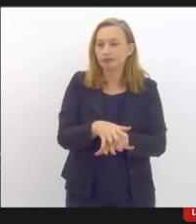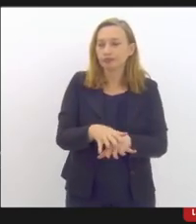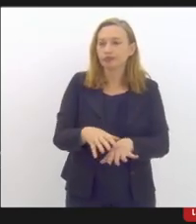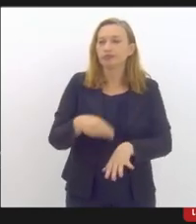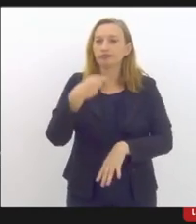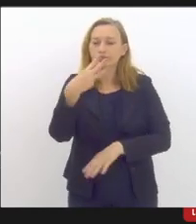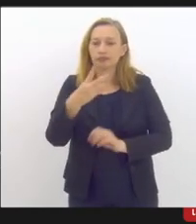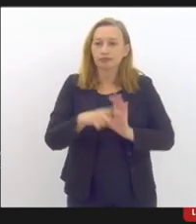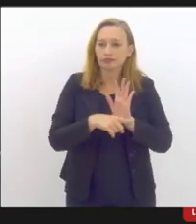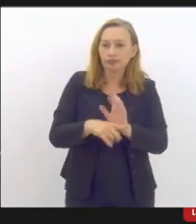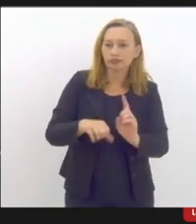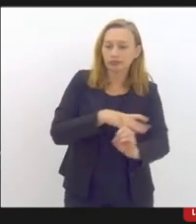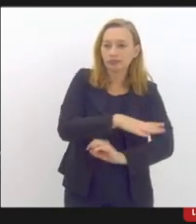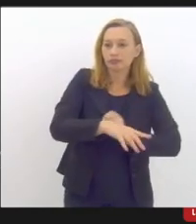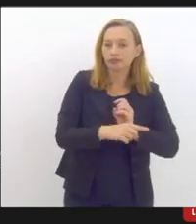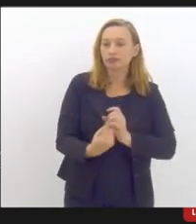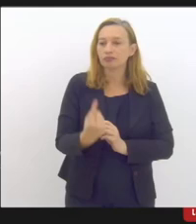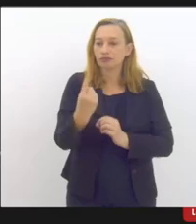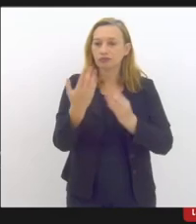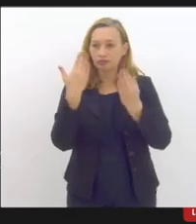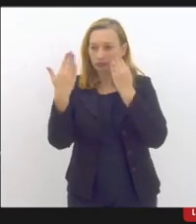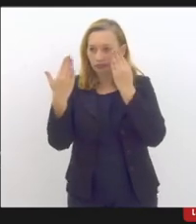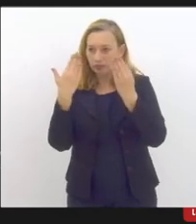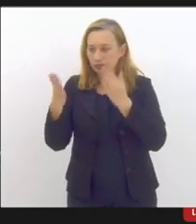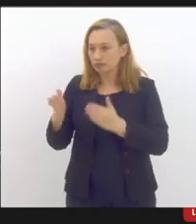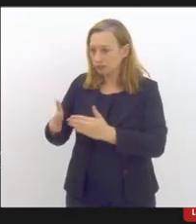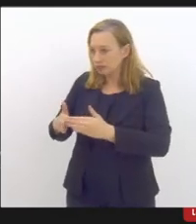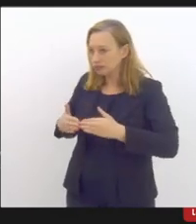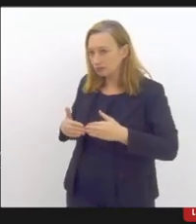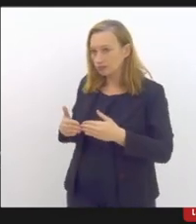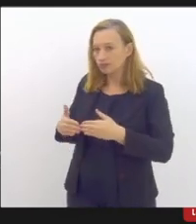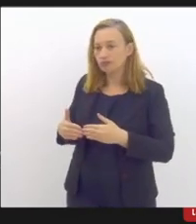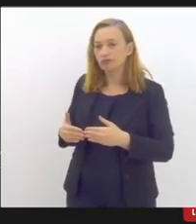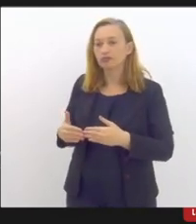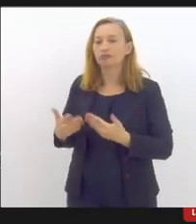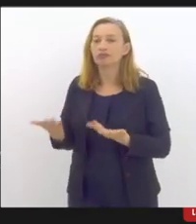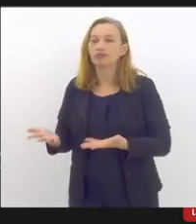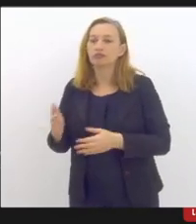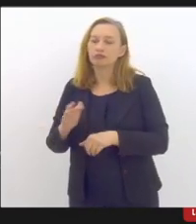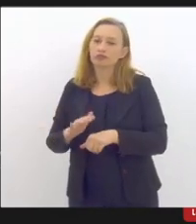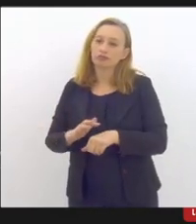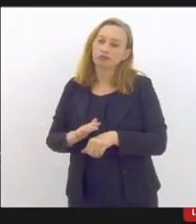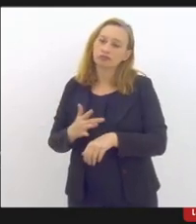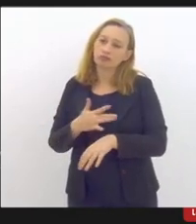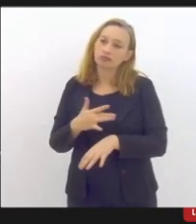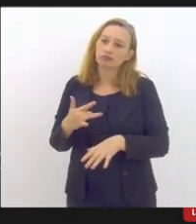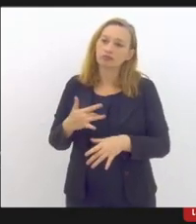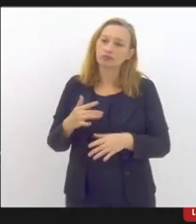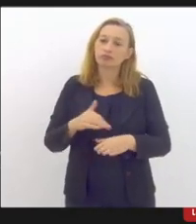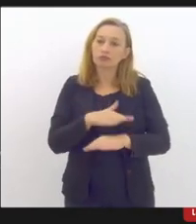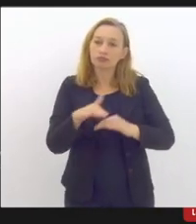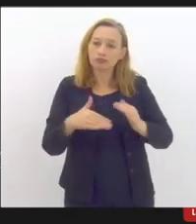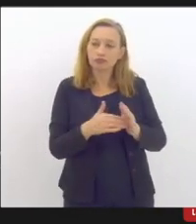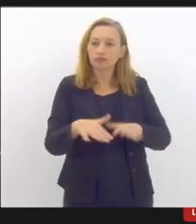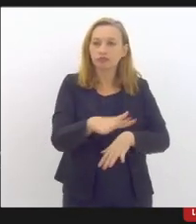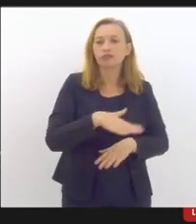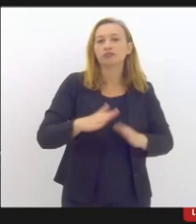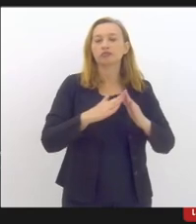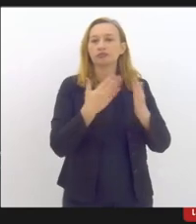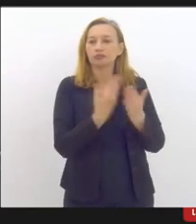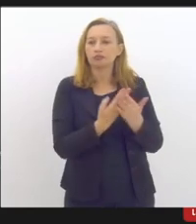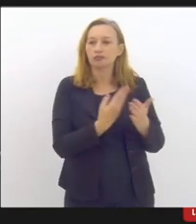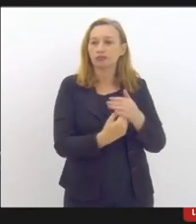assistentes sociais e uma psicóloga que precisa entrar de licença para o atendimento de toda a rede da FaiTec que aí nós temos